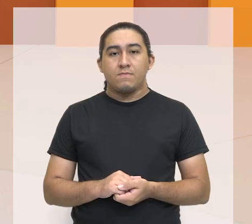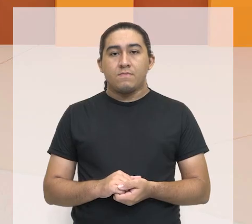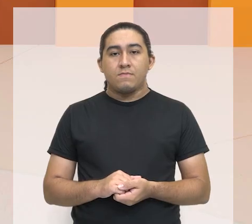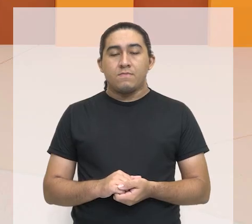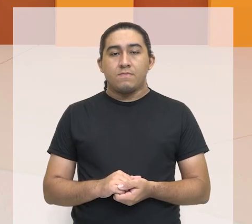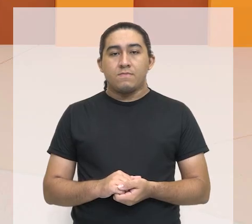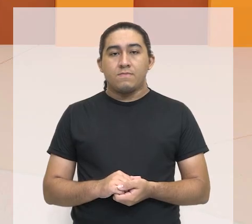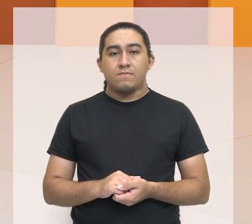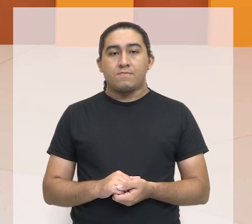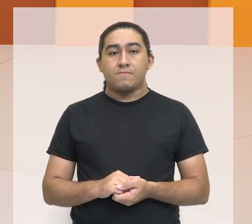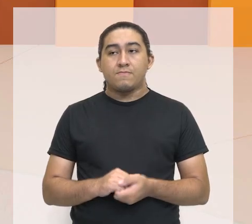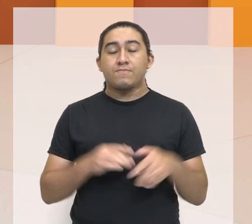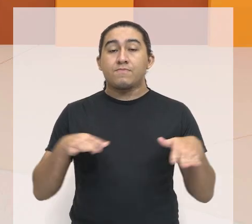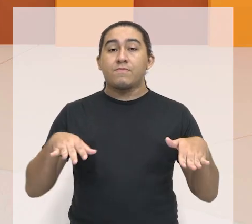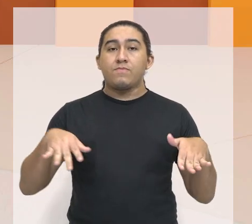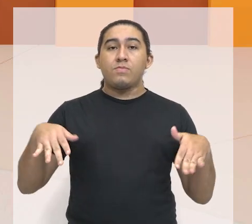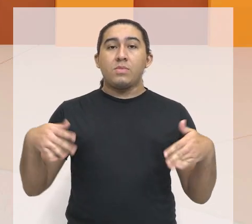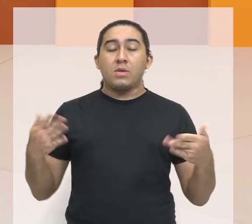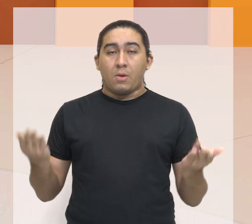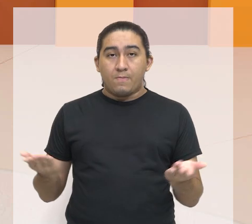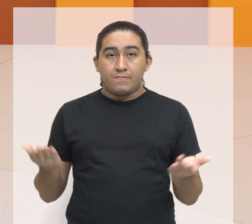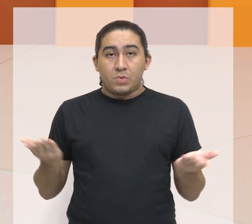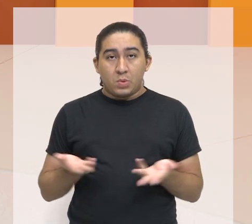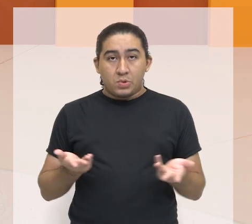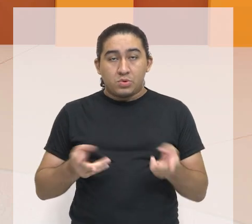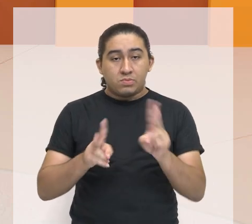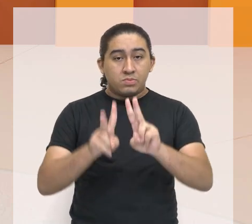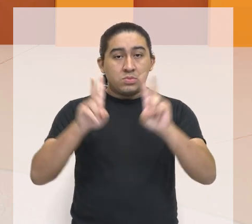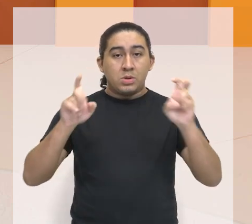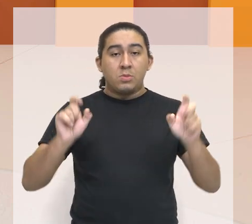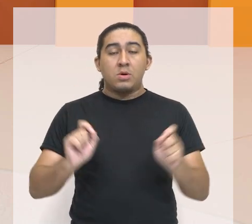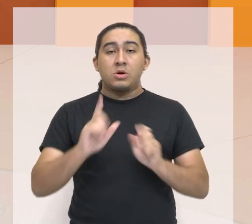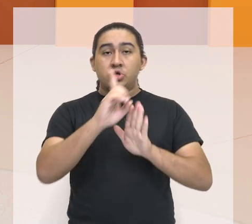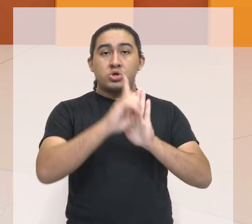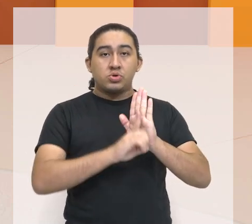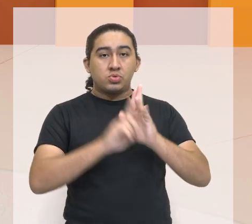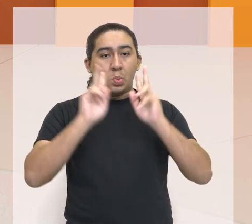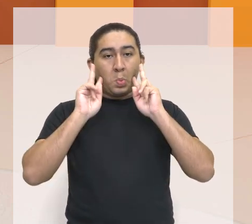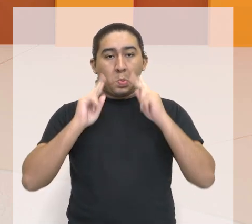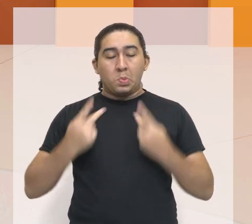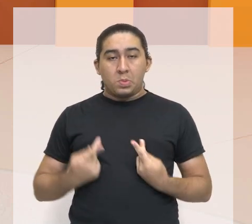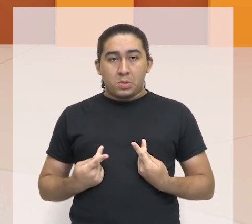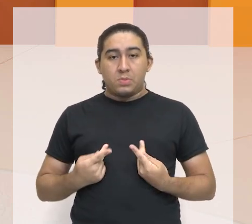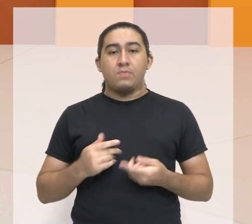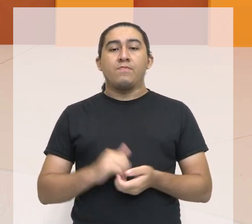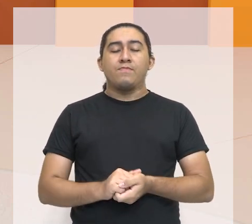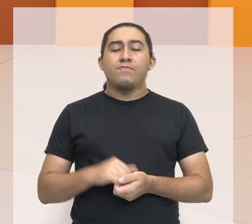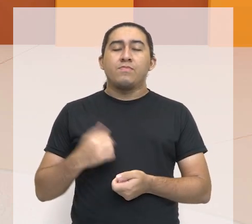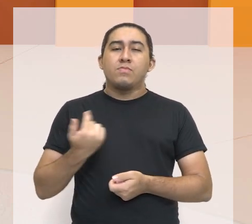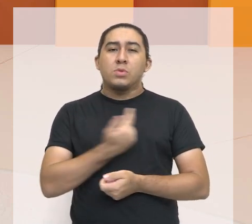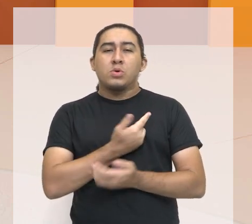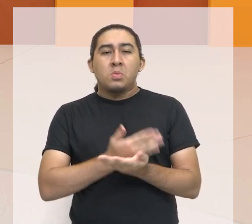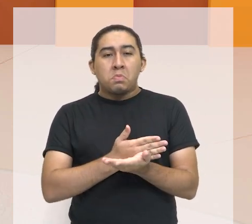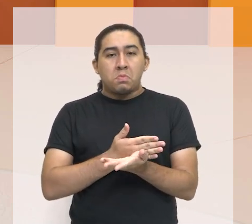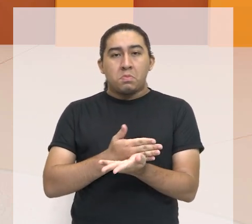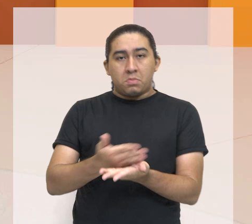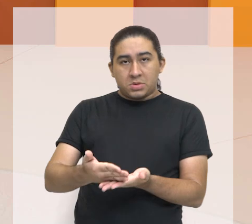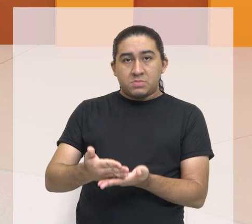Então, vamos falar um pouco hoje sobre a questão dos direitos humanos. Nós vamos fazer aqui uma introdução,